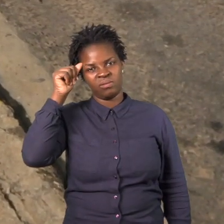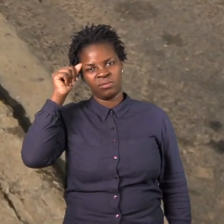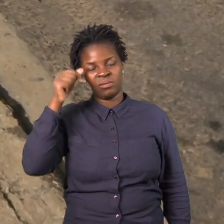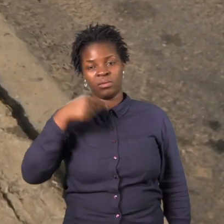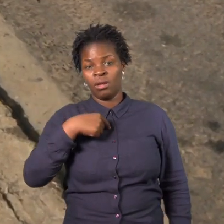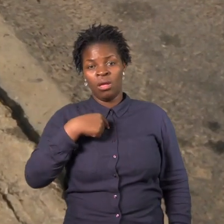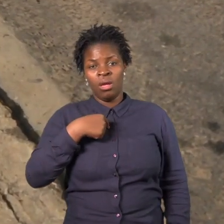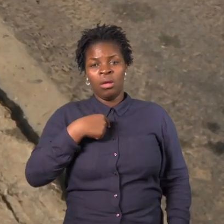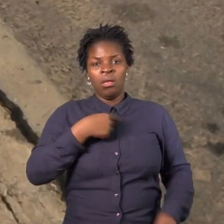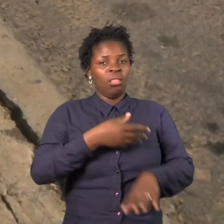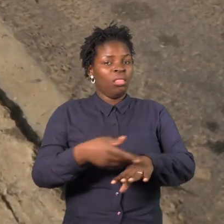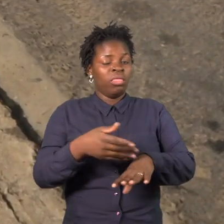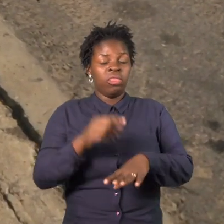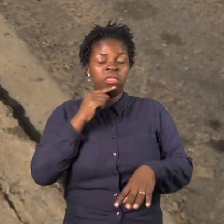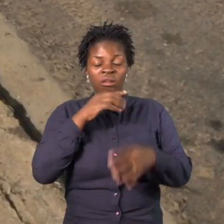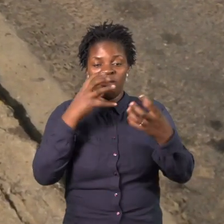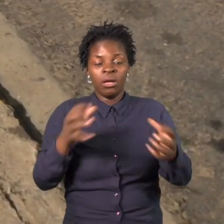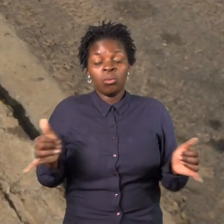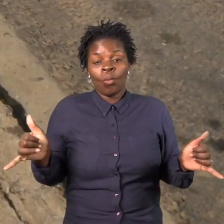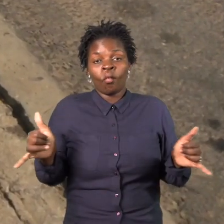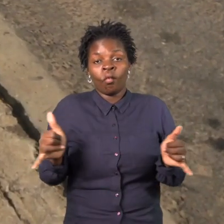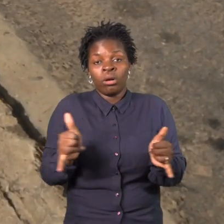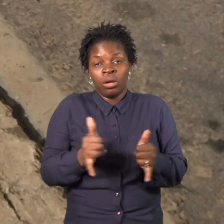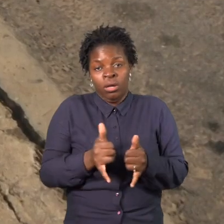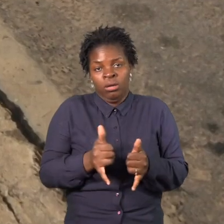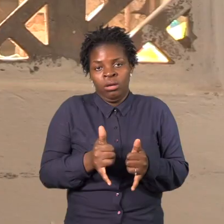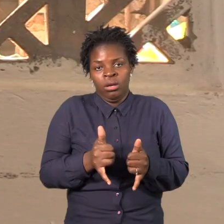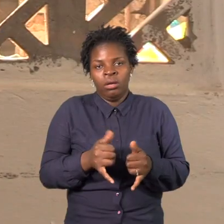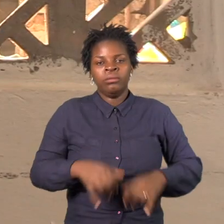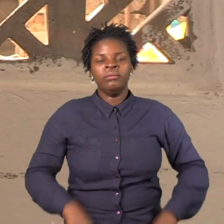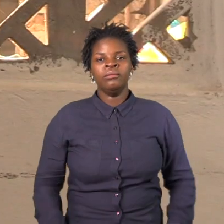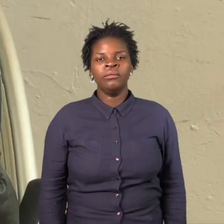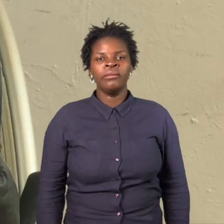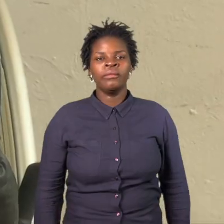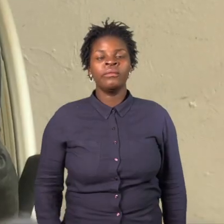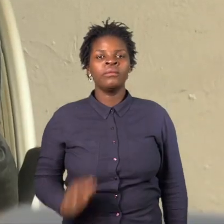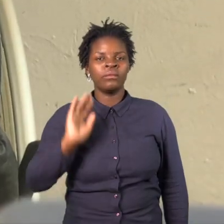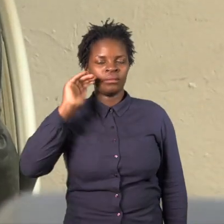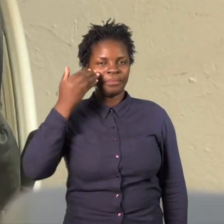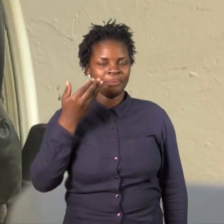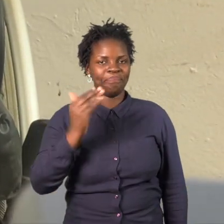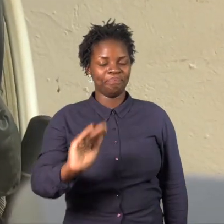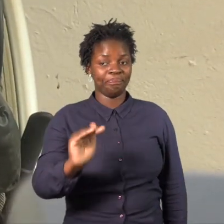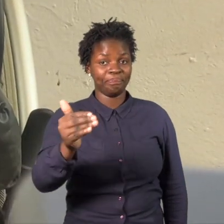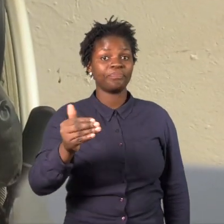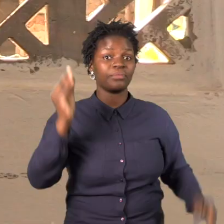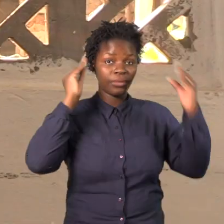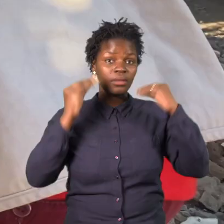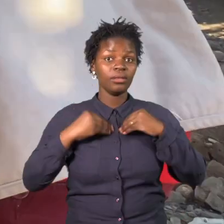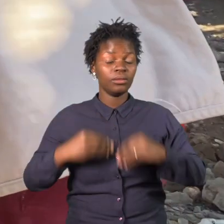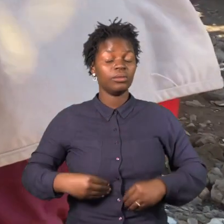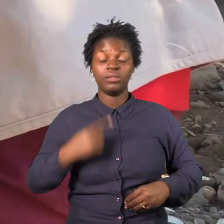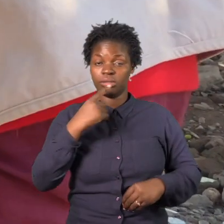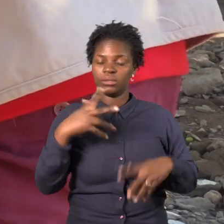o exame, então o pomero decidiu para então tirar o pé para salvar a minha vida. Estive internado. Fui submetido a uma